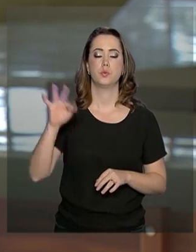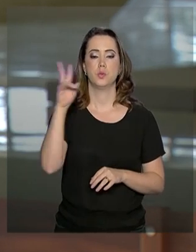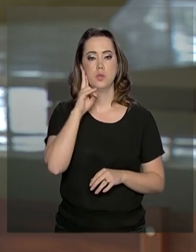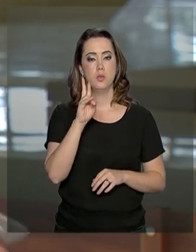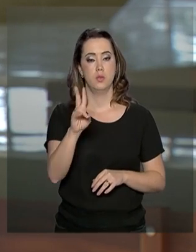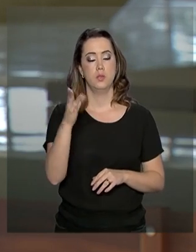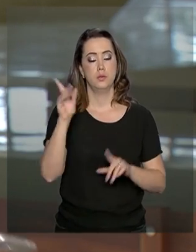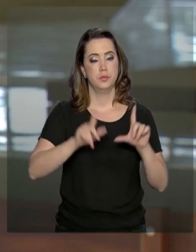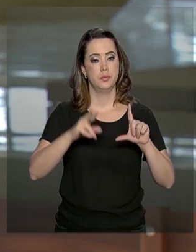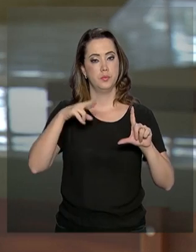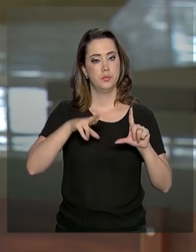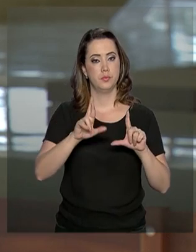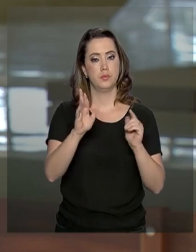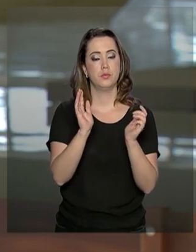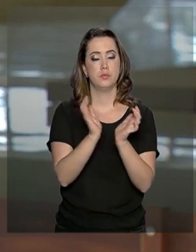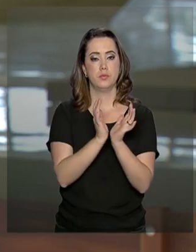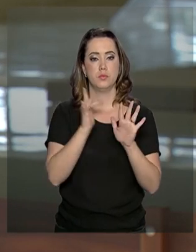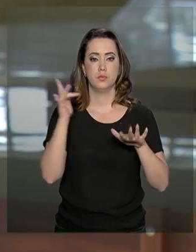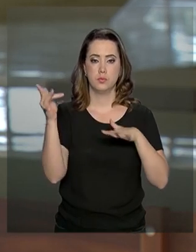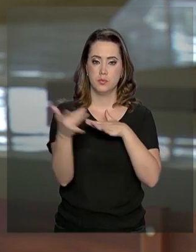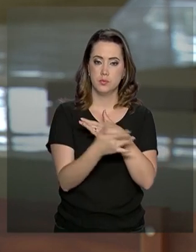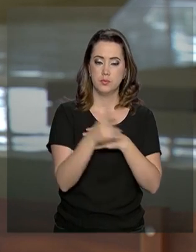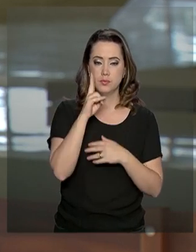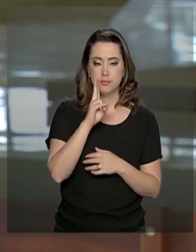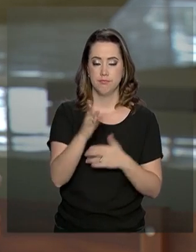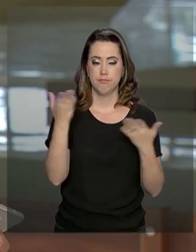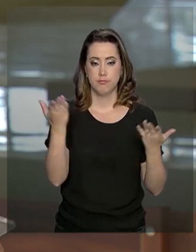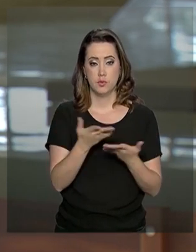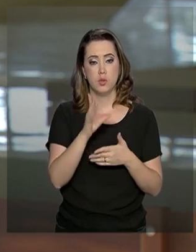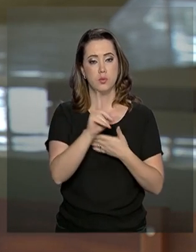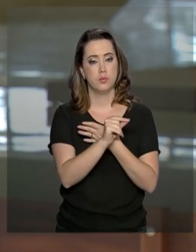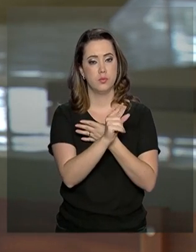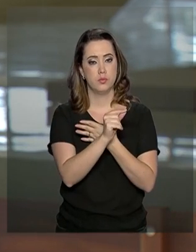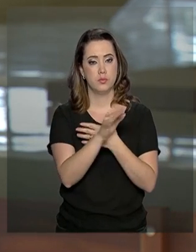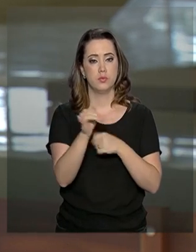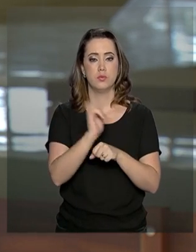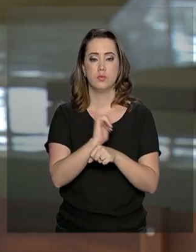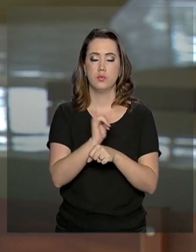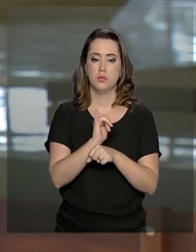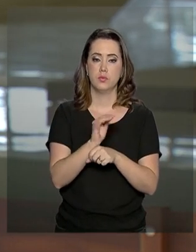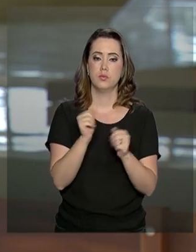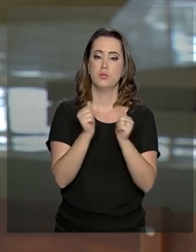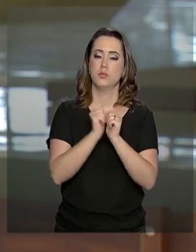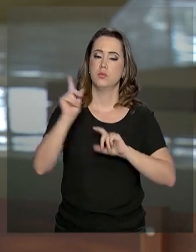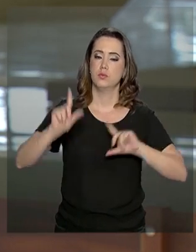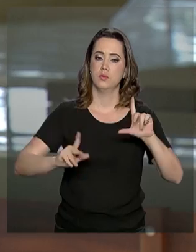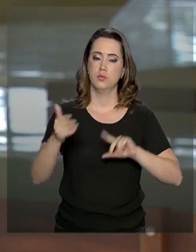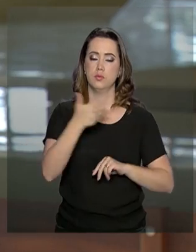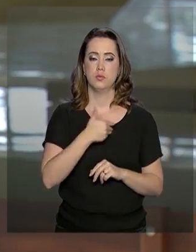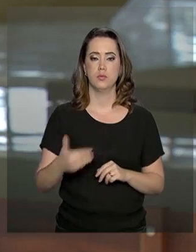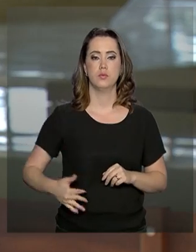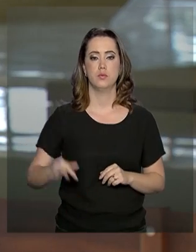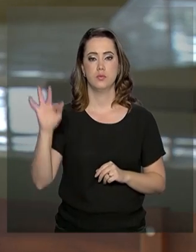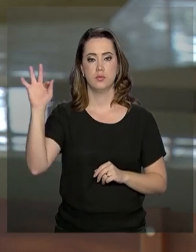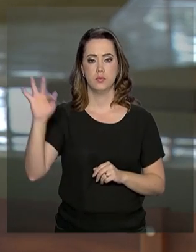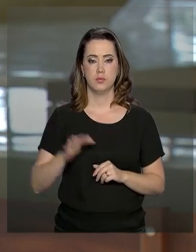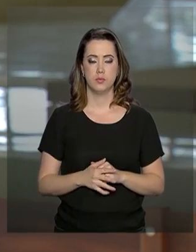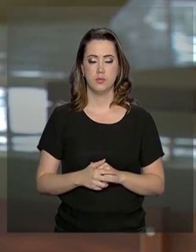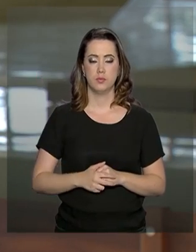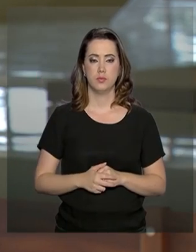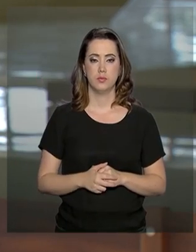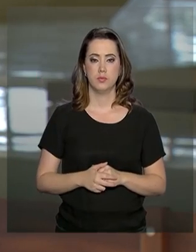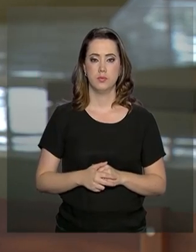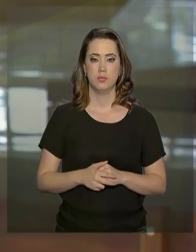você consegue aqui pela TVNBR e também pelas nossas redes sociais, o nosso Twitter e o nosso YouTube. Continue conosco pela TVNBR, a TV do governo